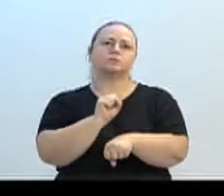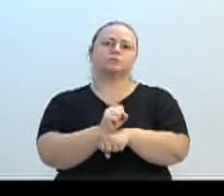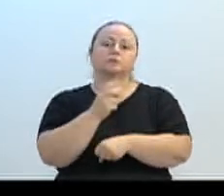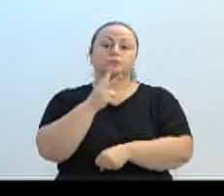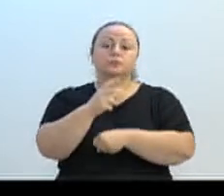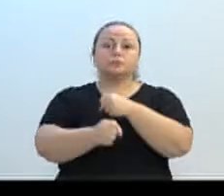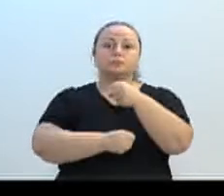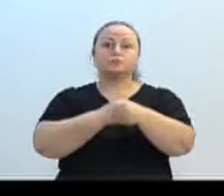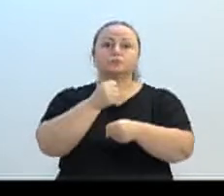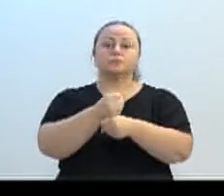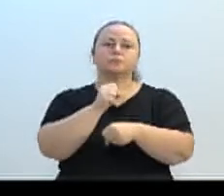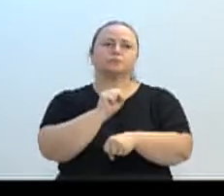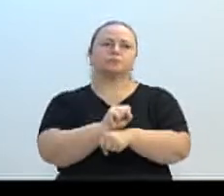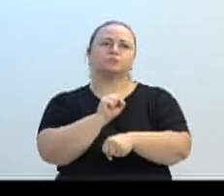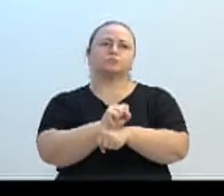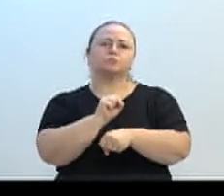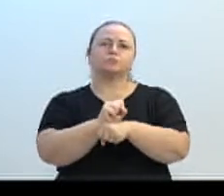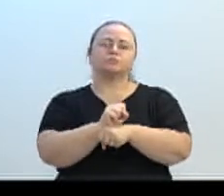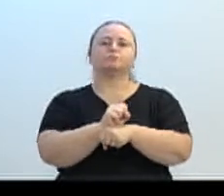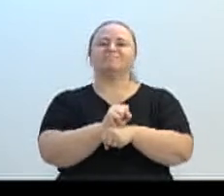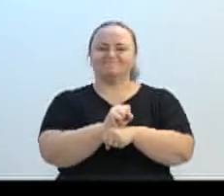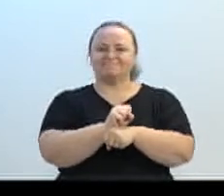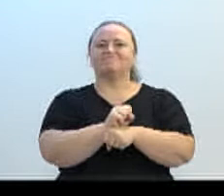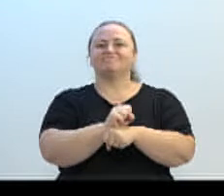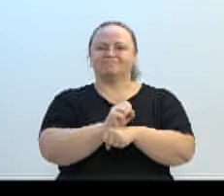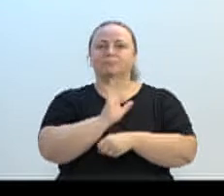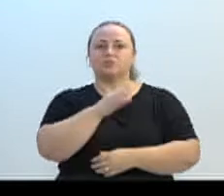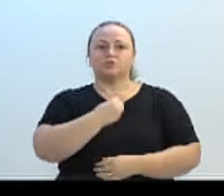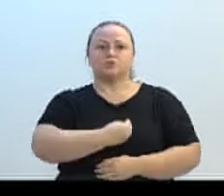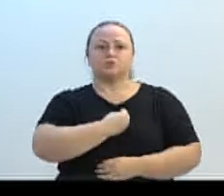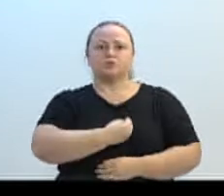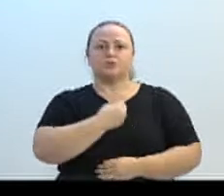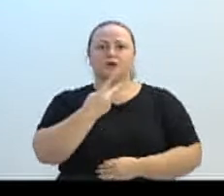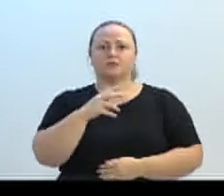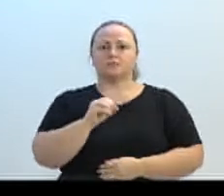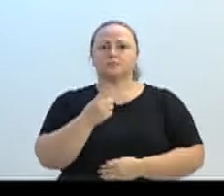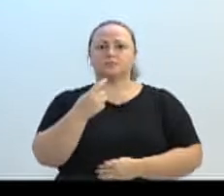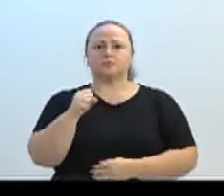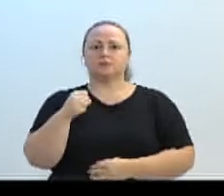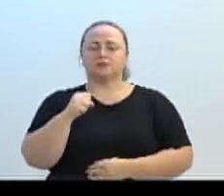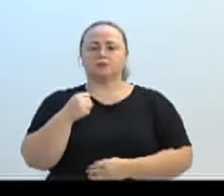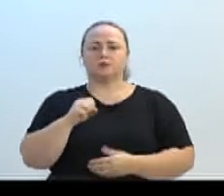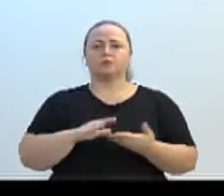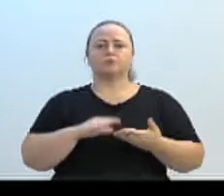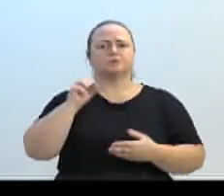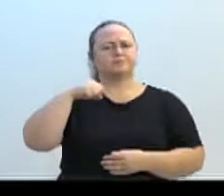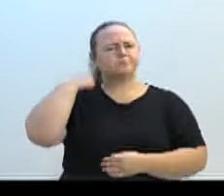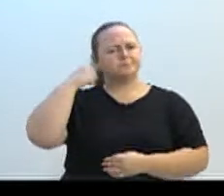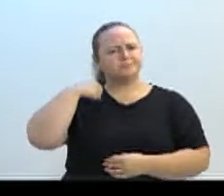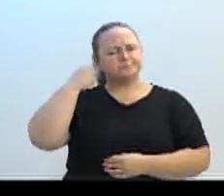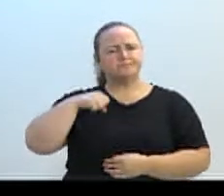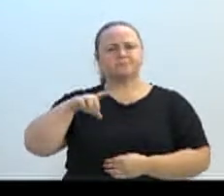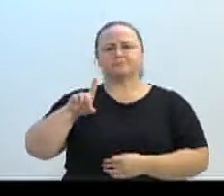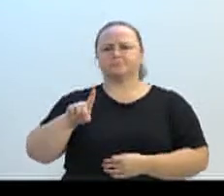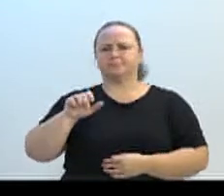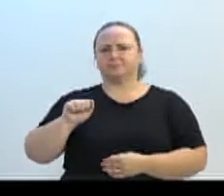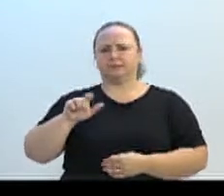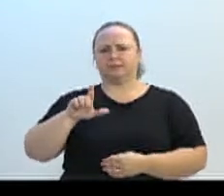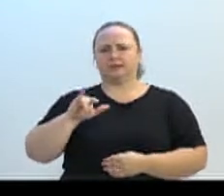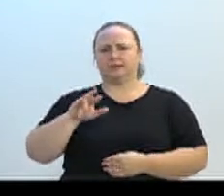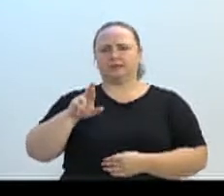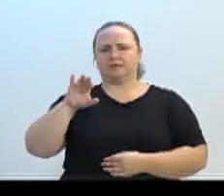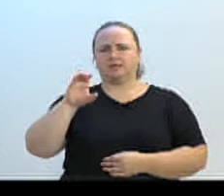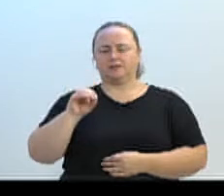dois anos, esse projeto 2018 já estava aí, senador Dalírio Becker, quero agradecer imensamente ao senhor, agradecer